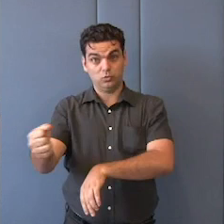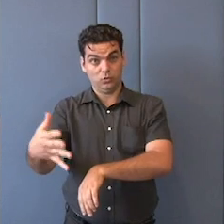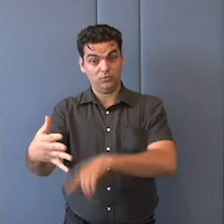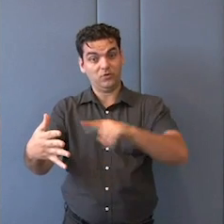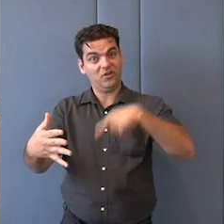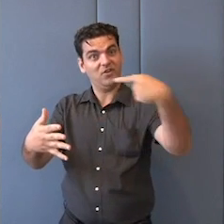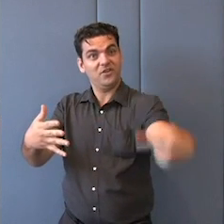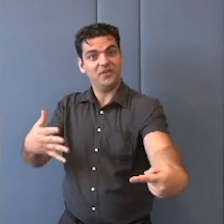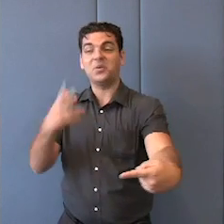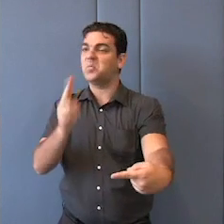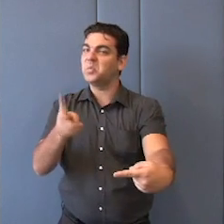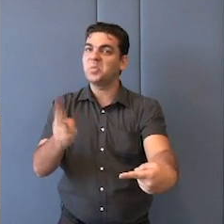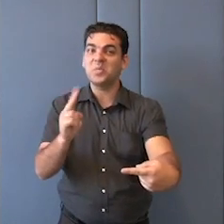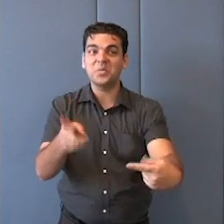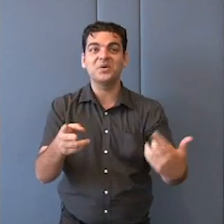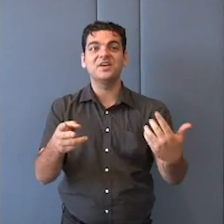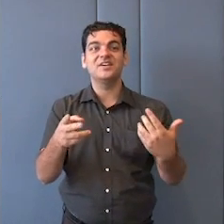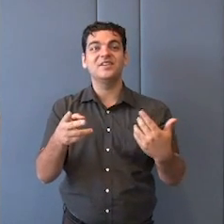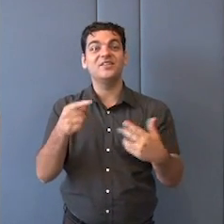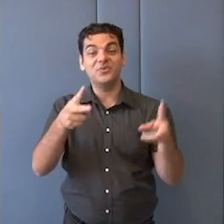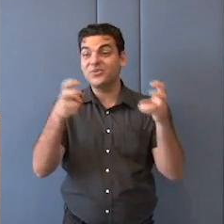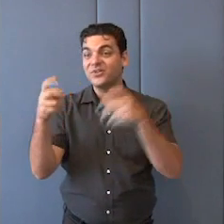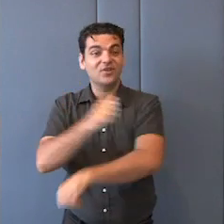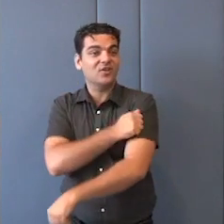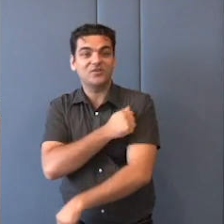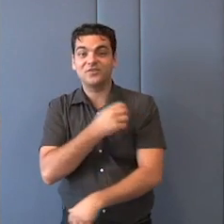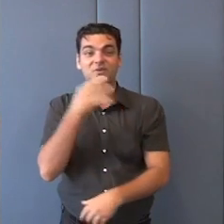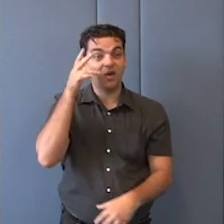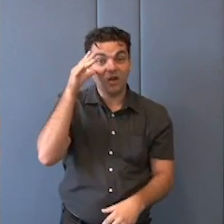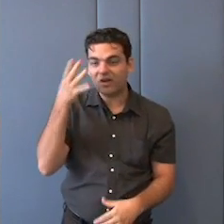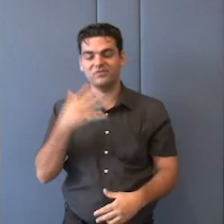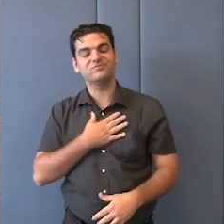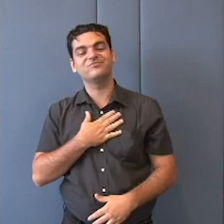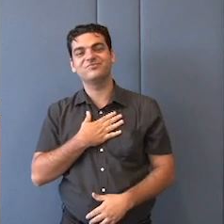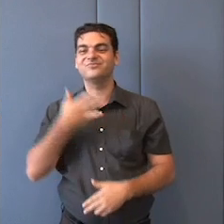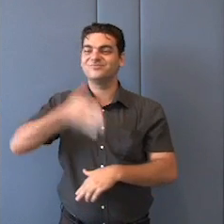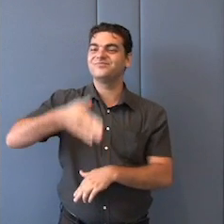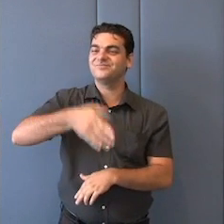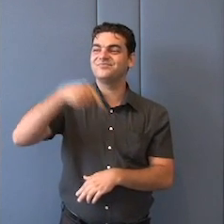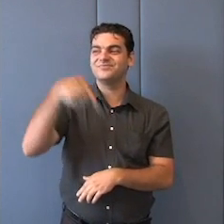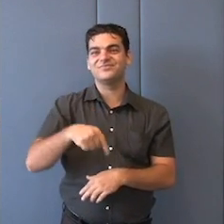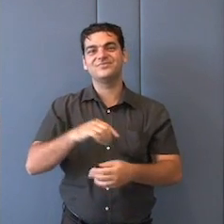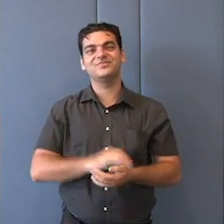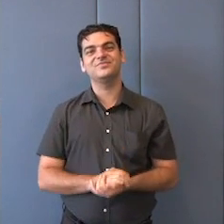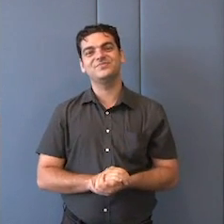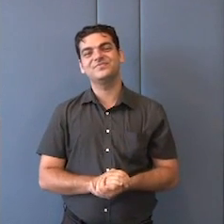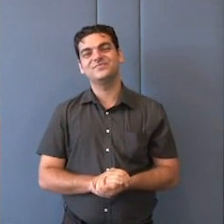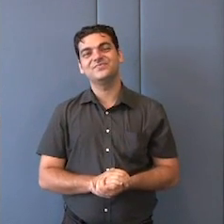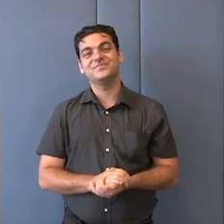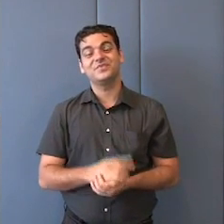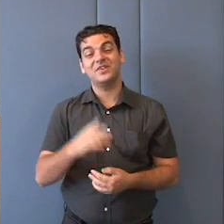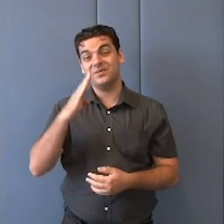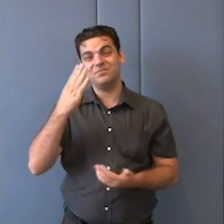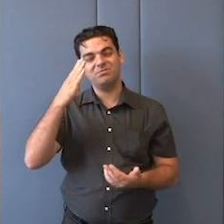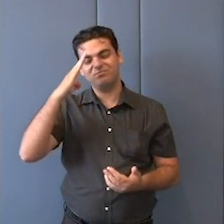E, como disse naquele dia, reitero, porque os colegas da turma anterior não estavam, para mim, sempre um dos pontos fundamentais